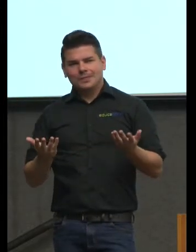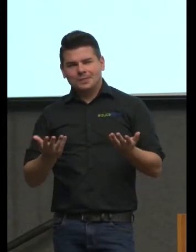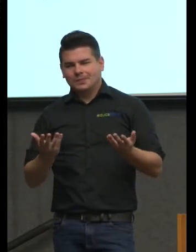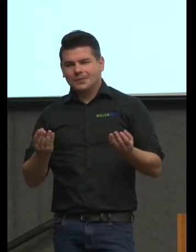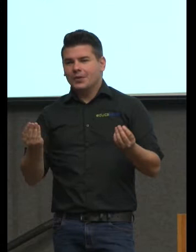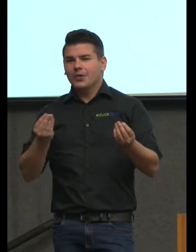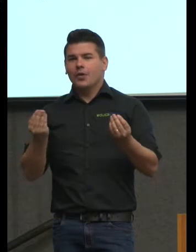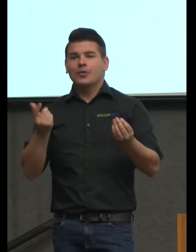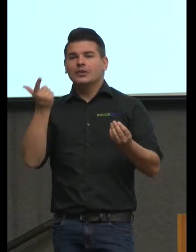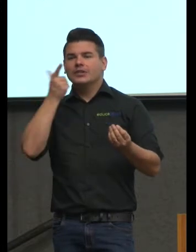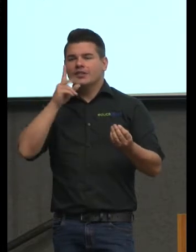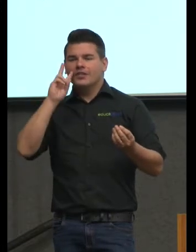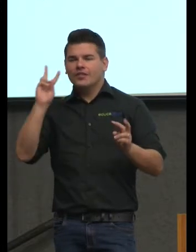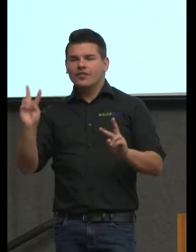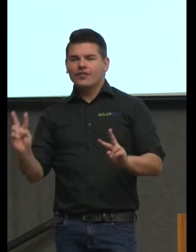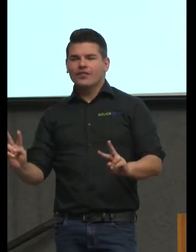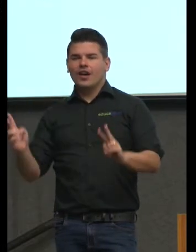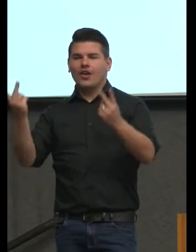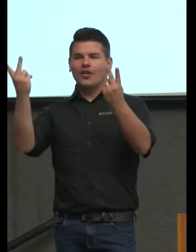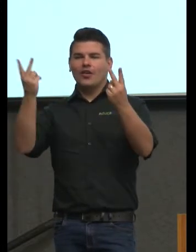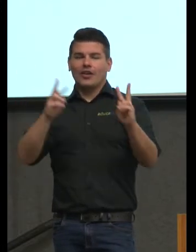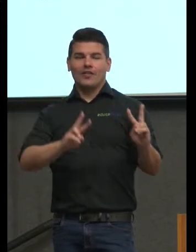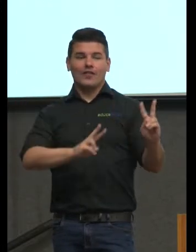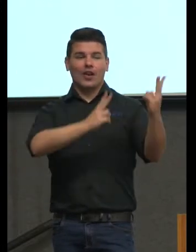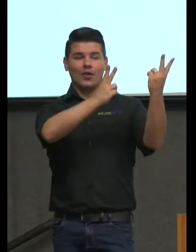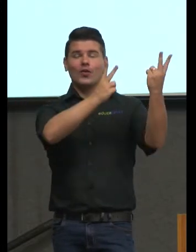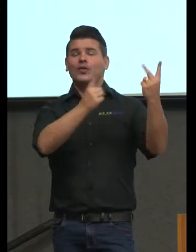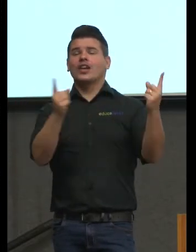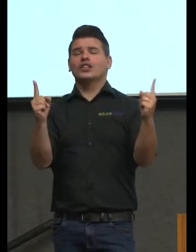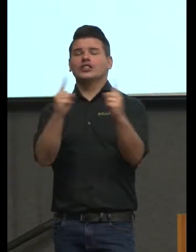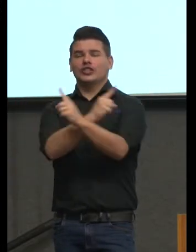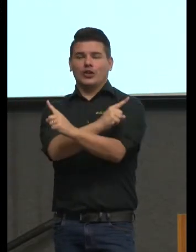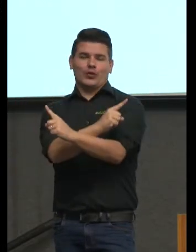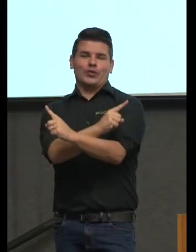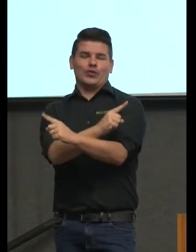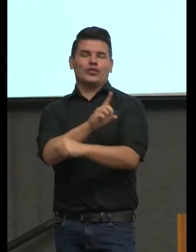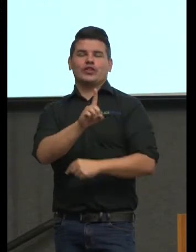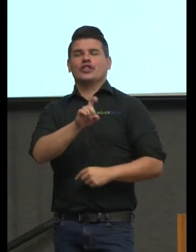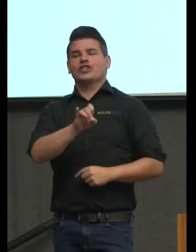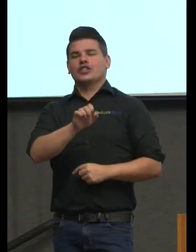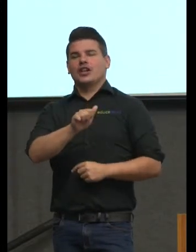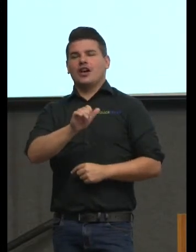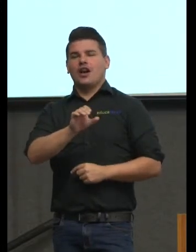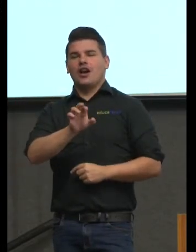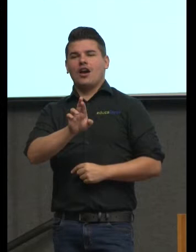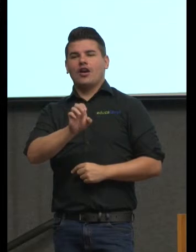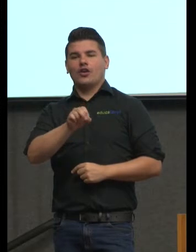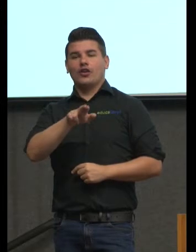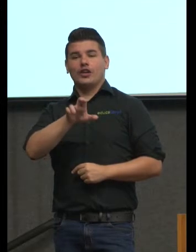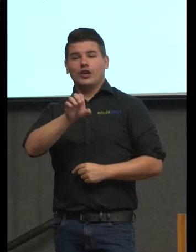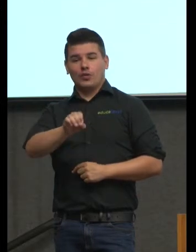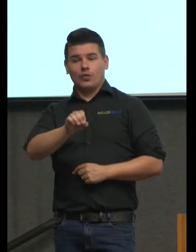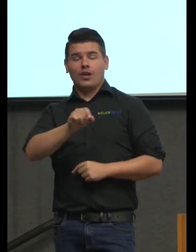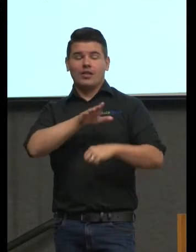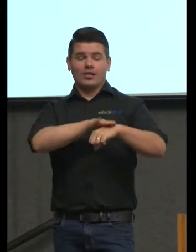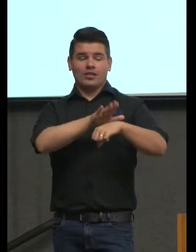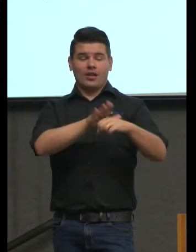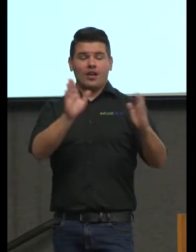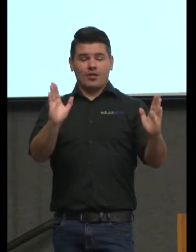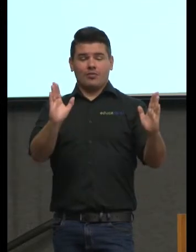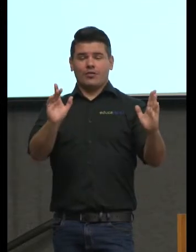atribuir valor naquilo que é diacrônico naquilo que tem a ver com o tempo